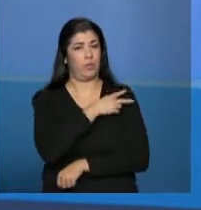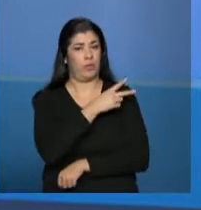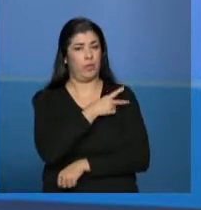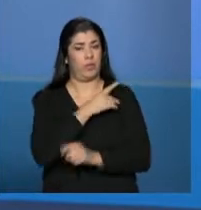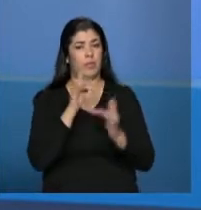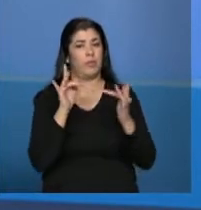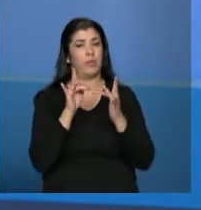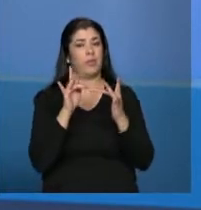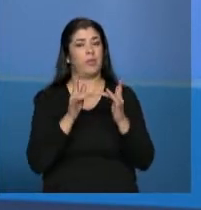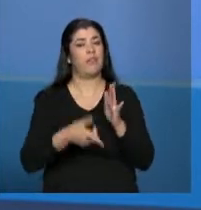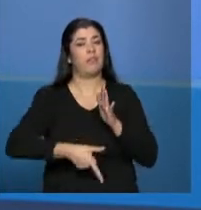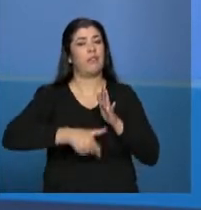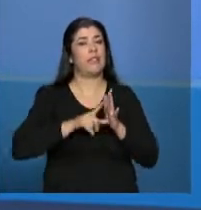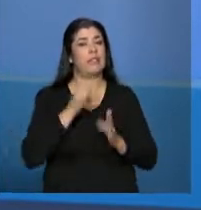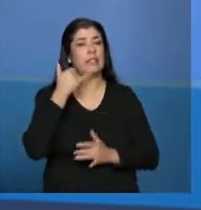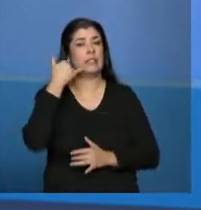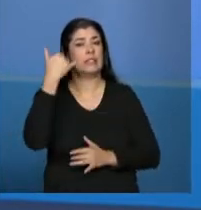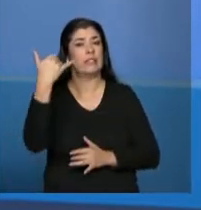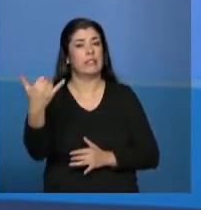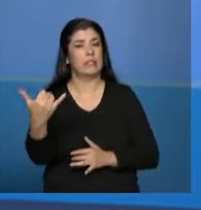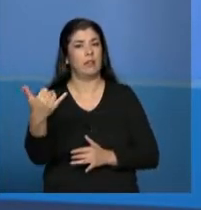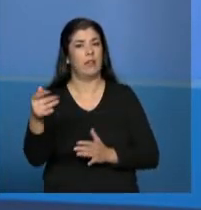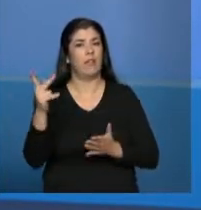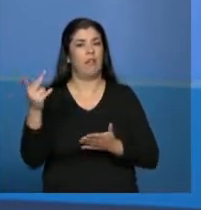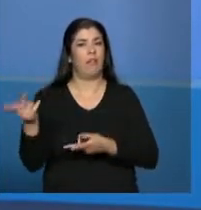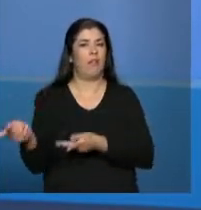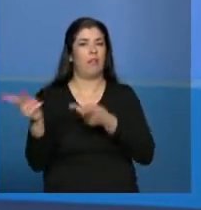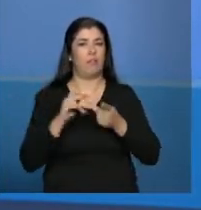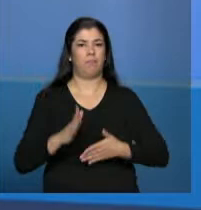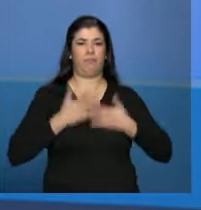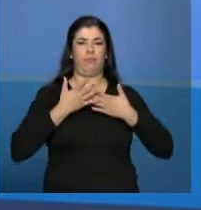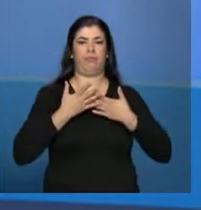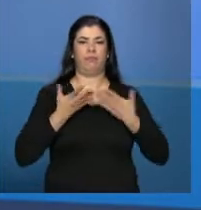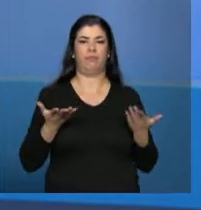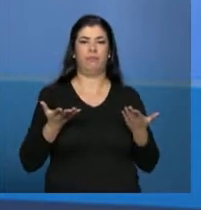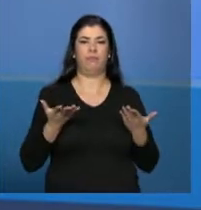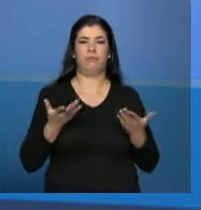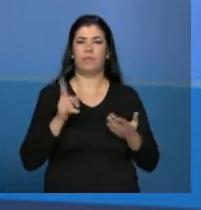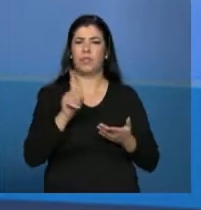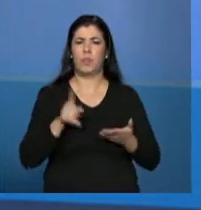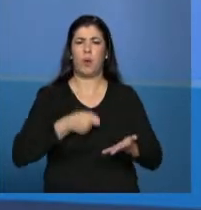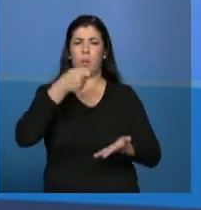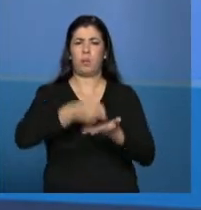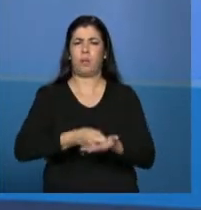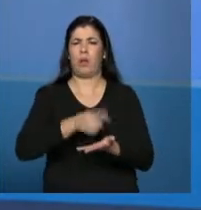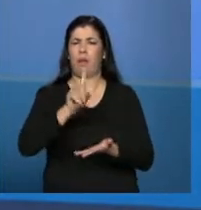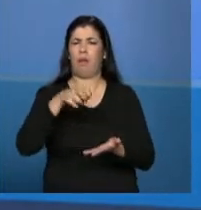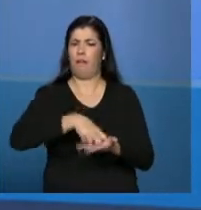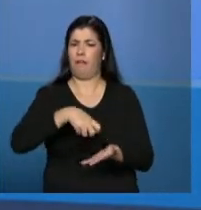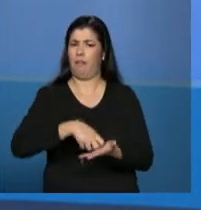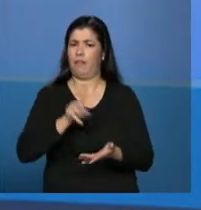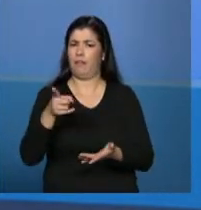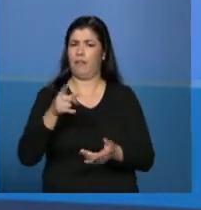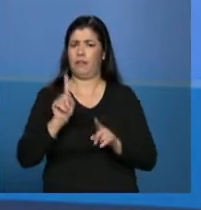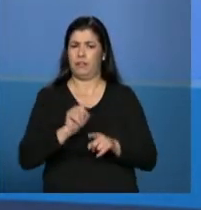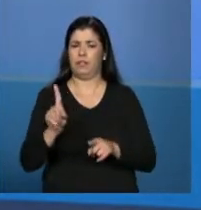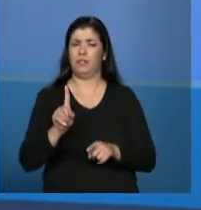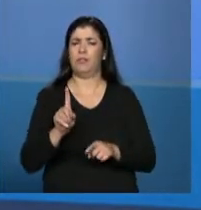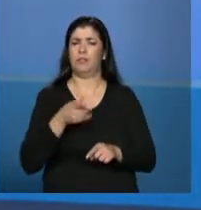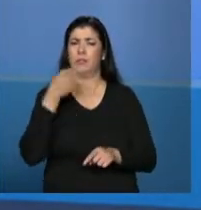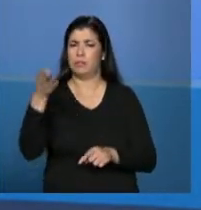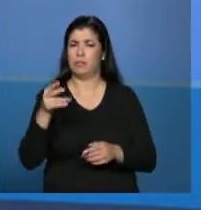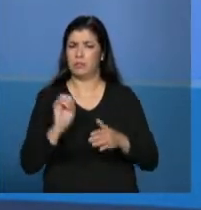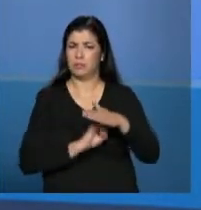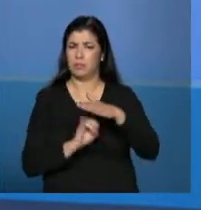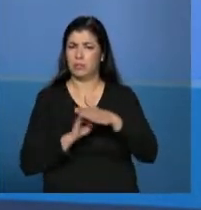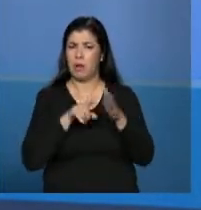também com a entidade, para não fazer uma visita surpresa, porque, como eu disse, não tem esse caráter de punitivo, de punir a entidade ou de